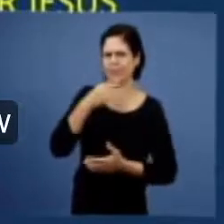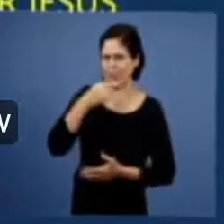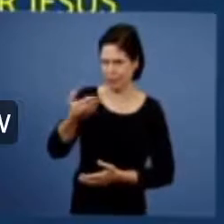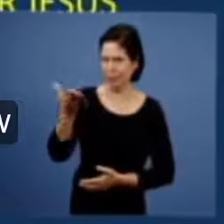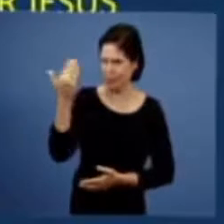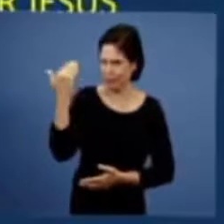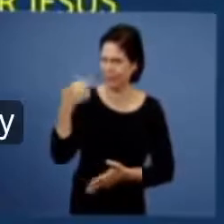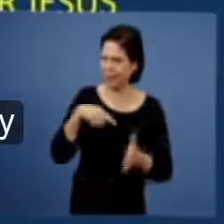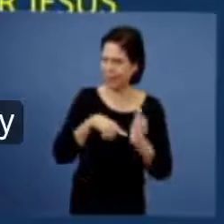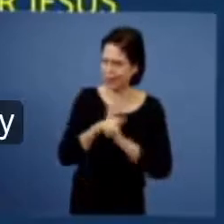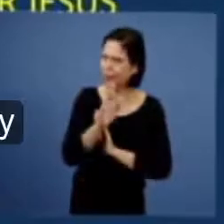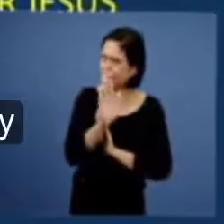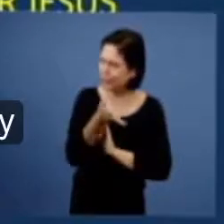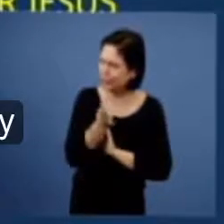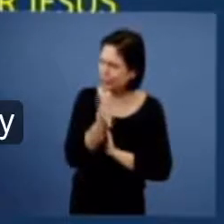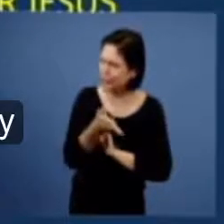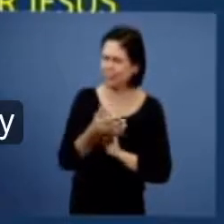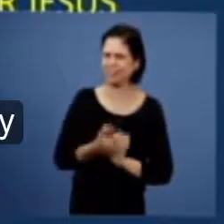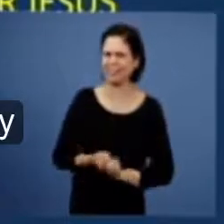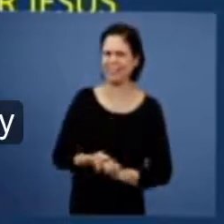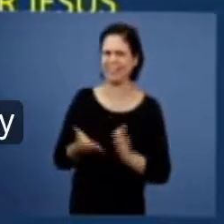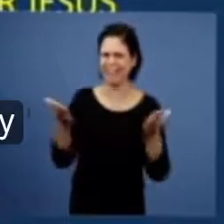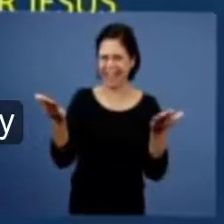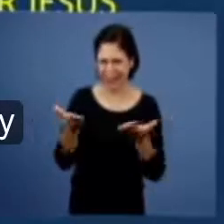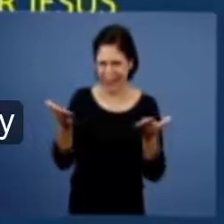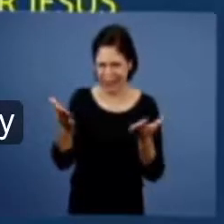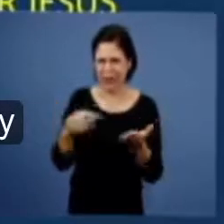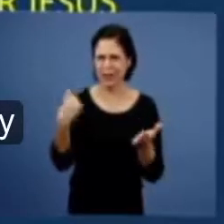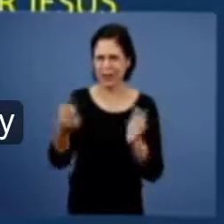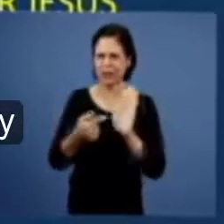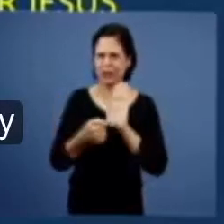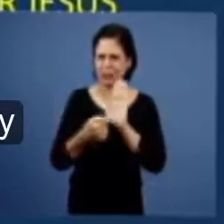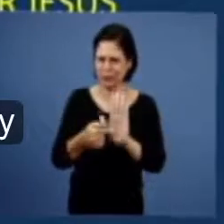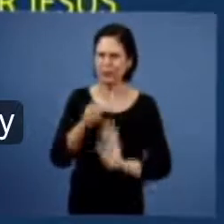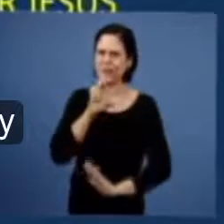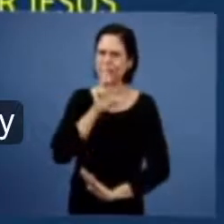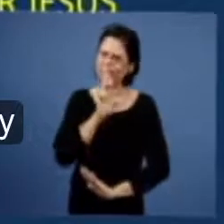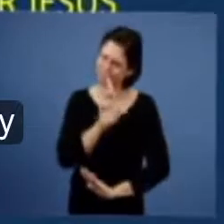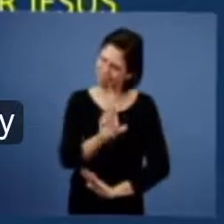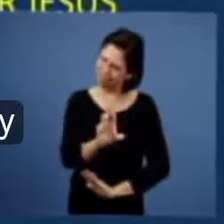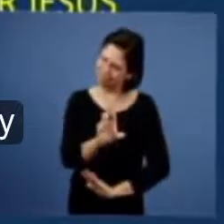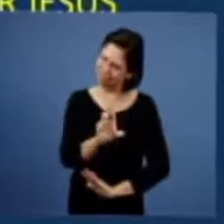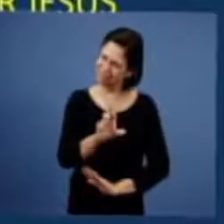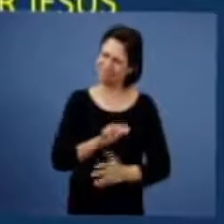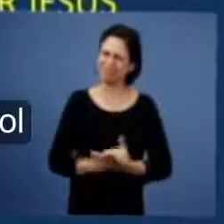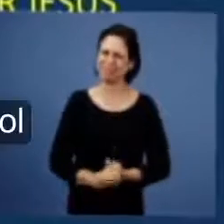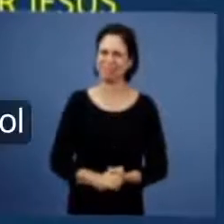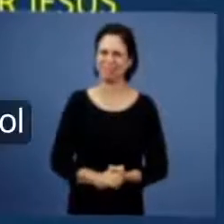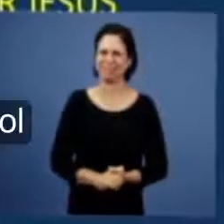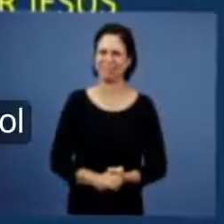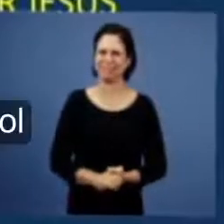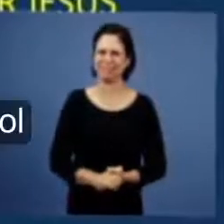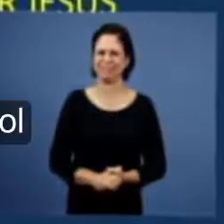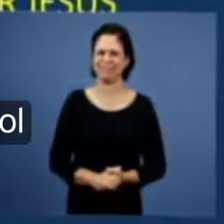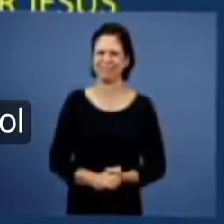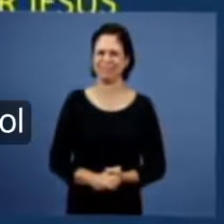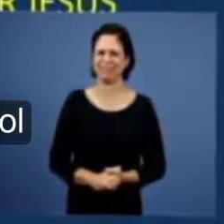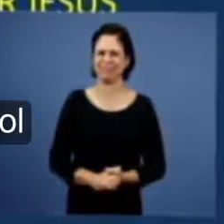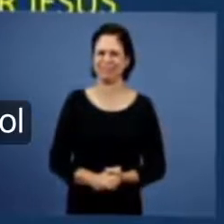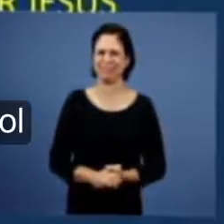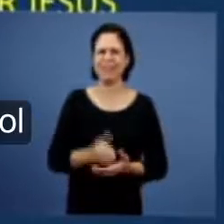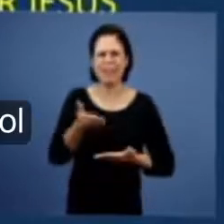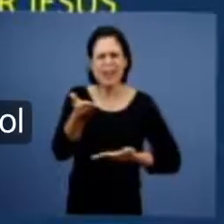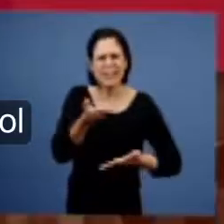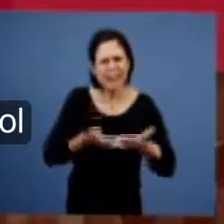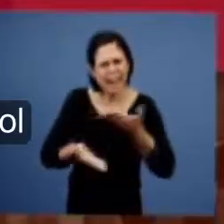irmãos têm conhecimento, e nós vamos agora formular a resposta para os irmãos, naturalmente nos inteirando,